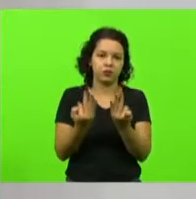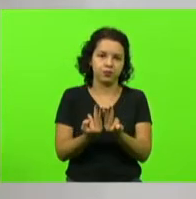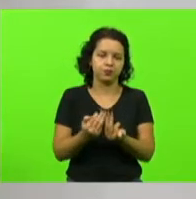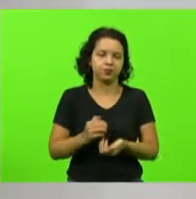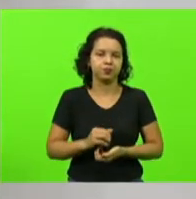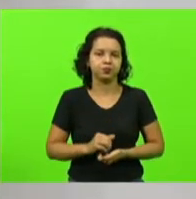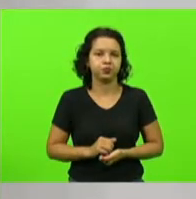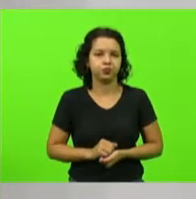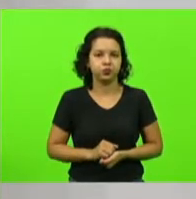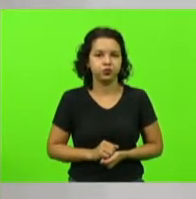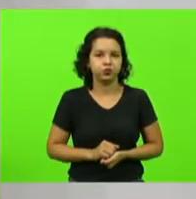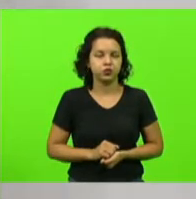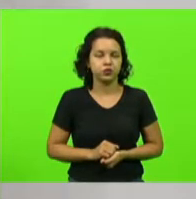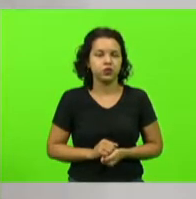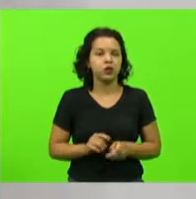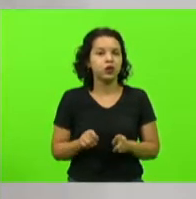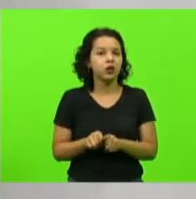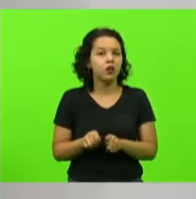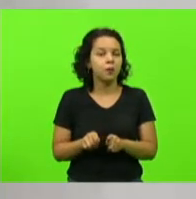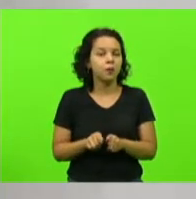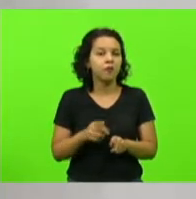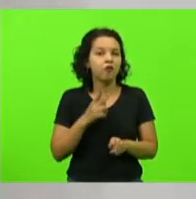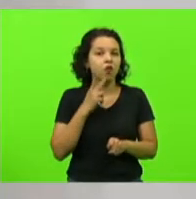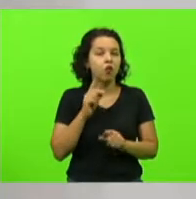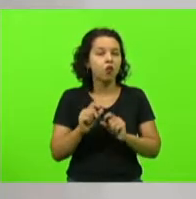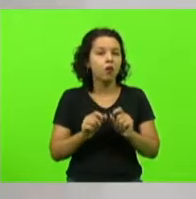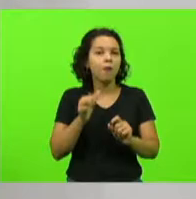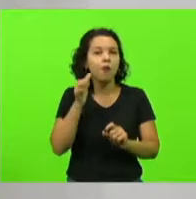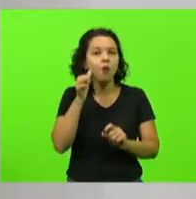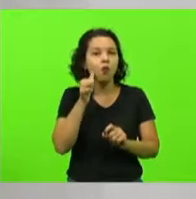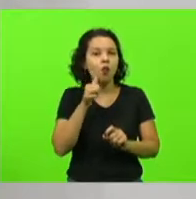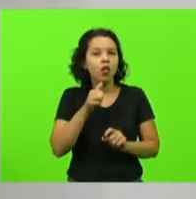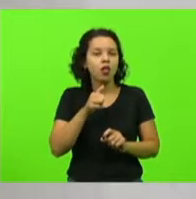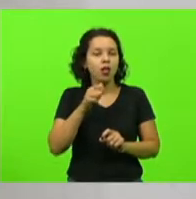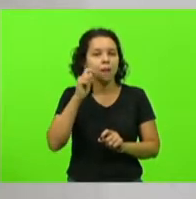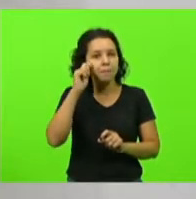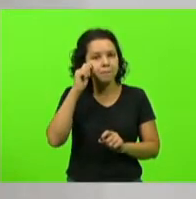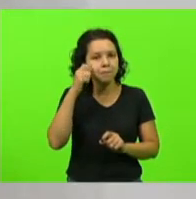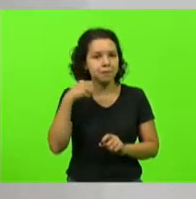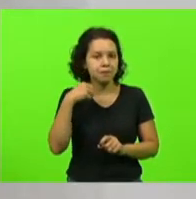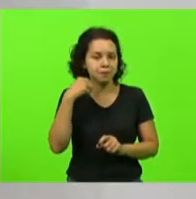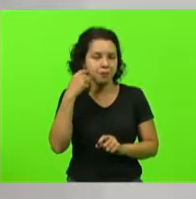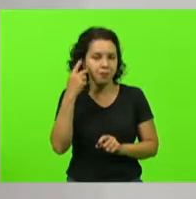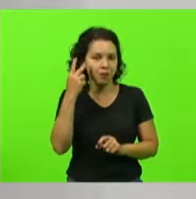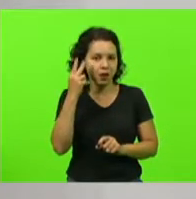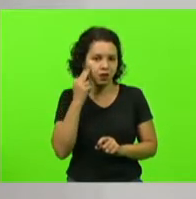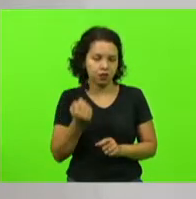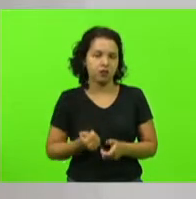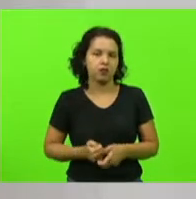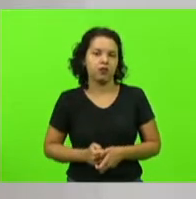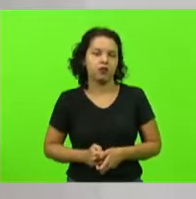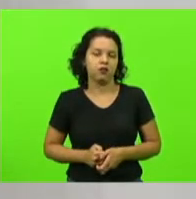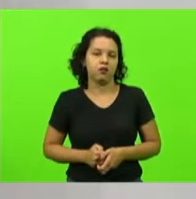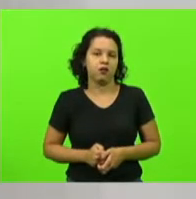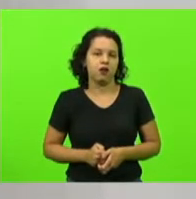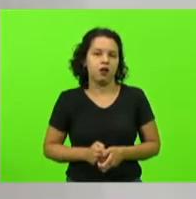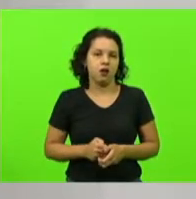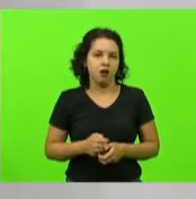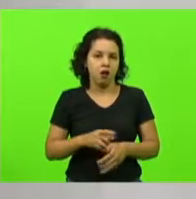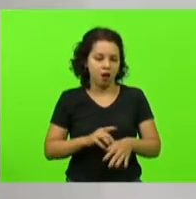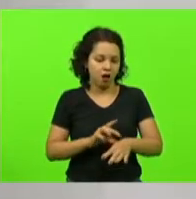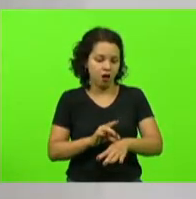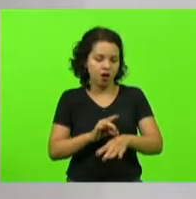E o que dizer das mulheres pretas, como diz Elza Soares, a carne mais